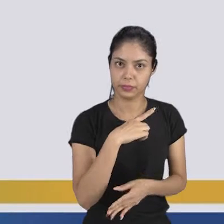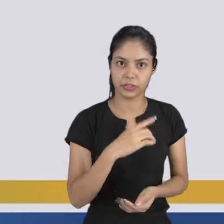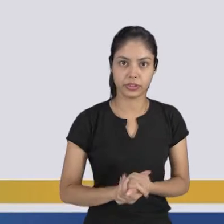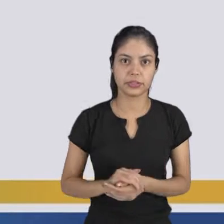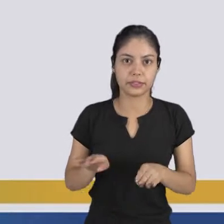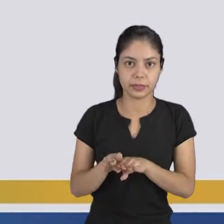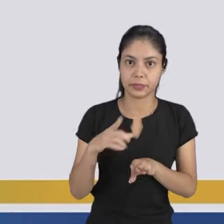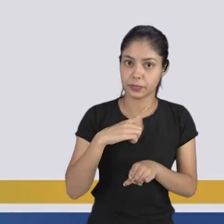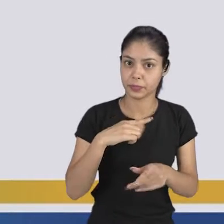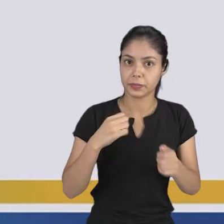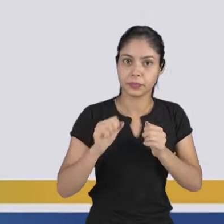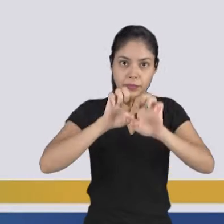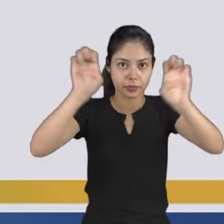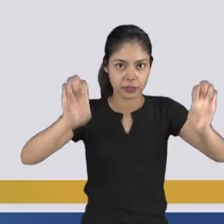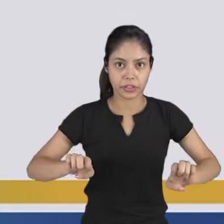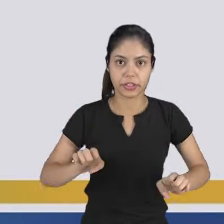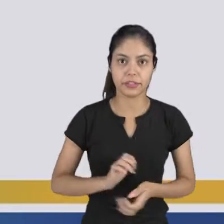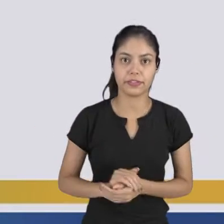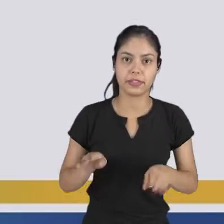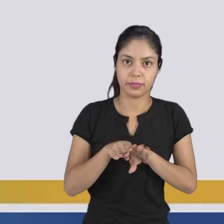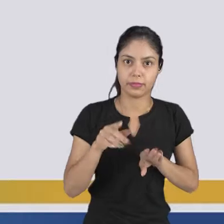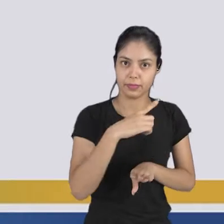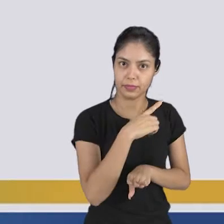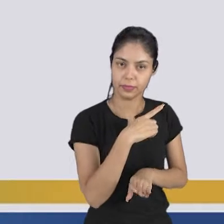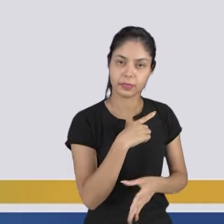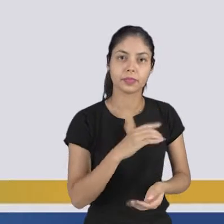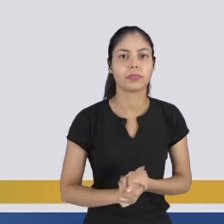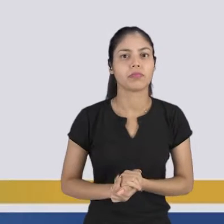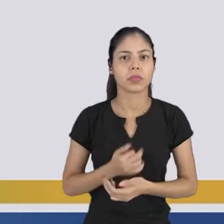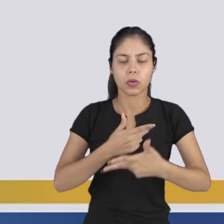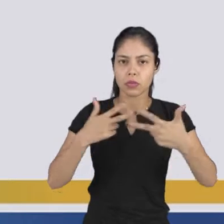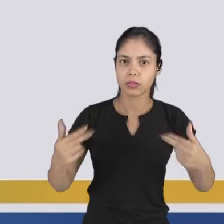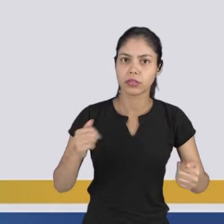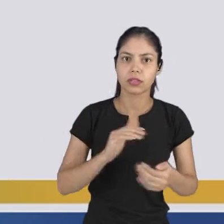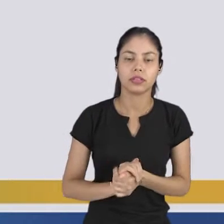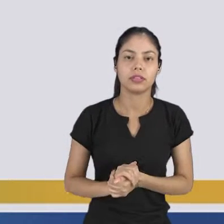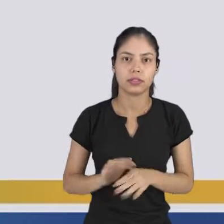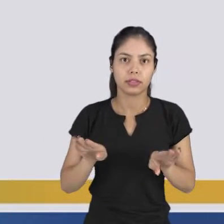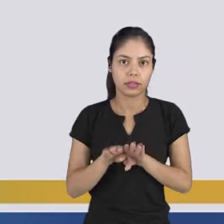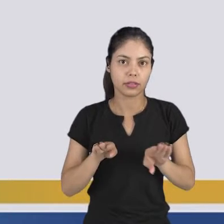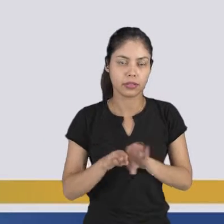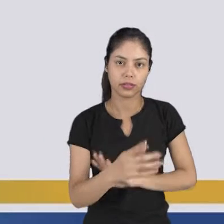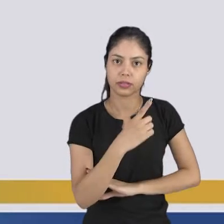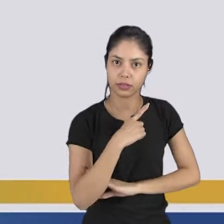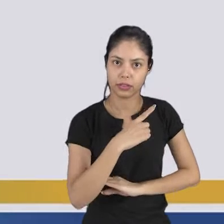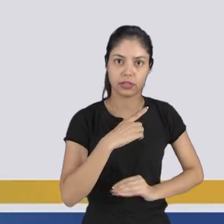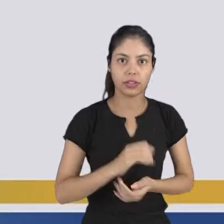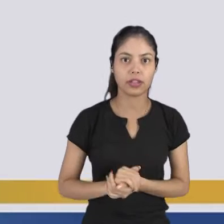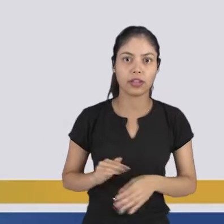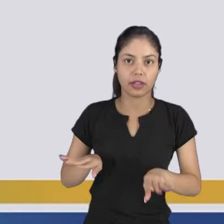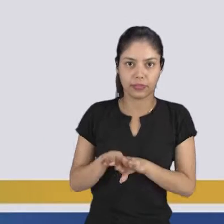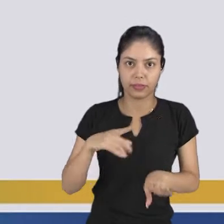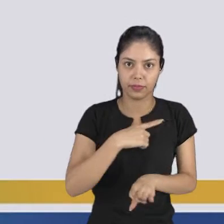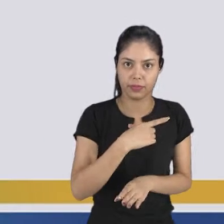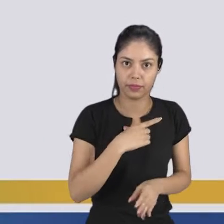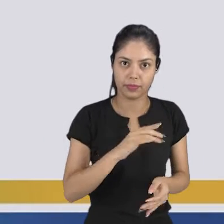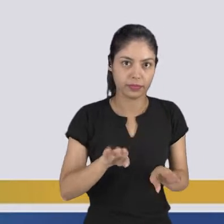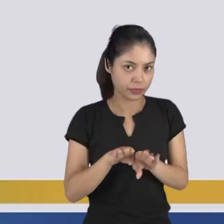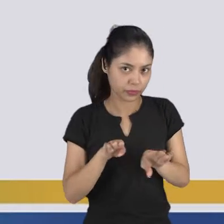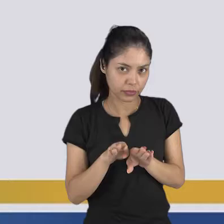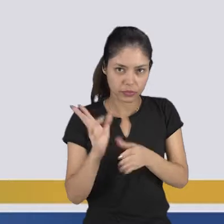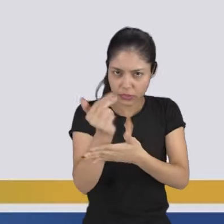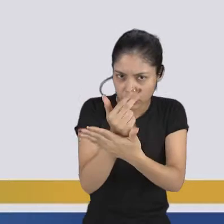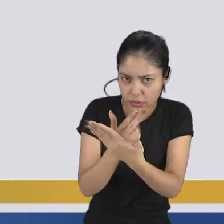fazer uma escultura, um mármore e outros objetos, outros materiais para fazer as suas manifestações artísticas.